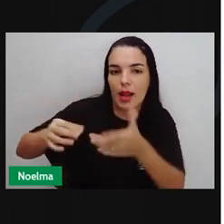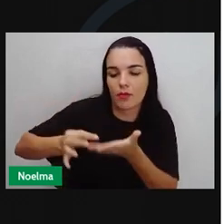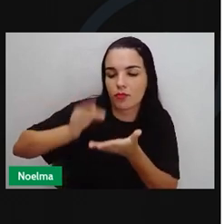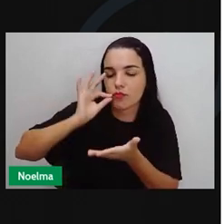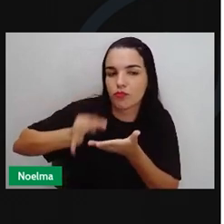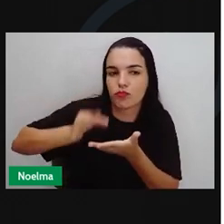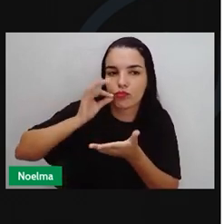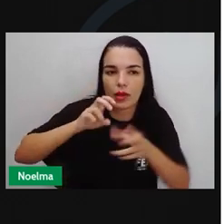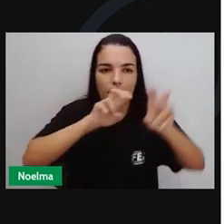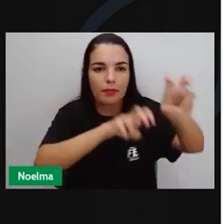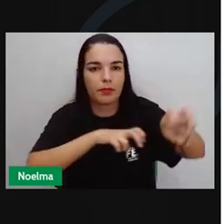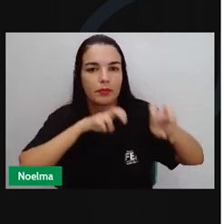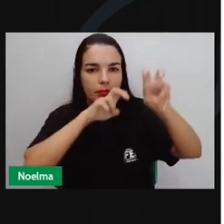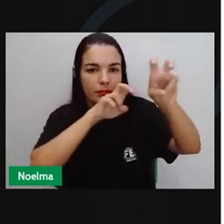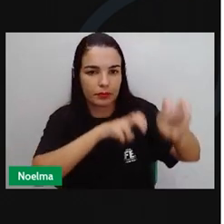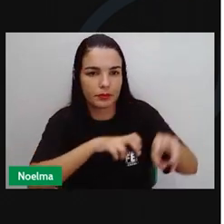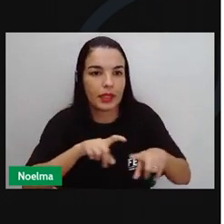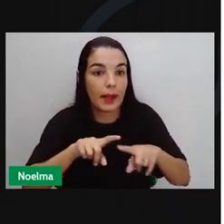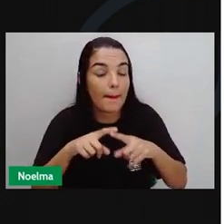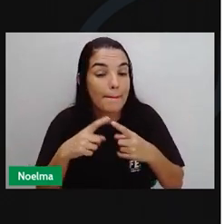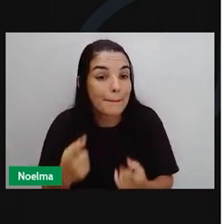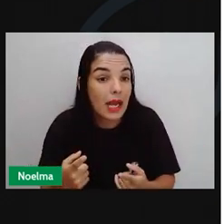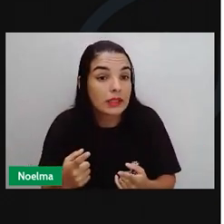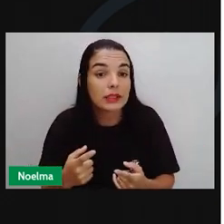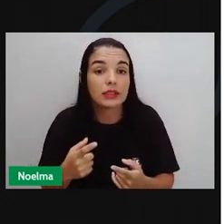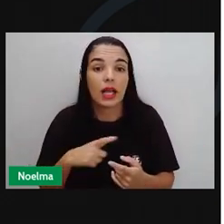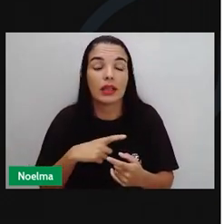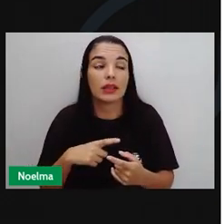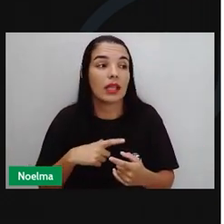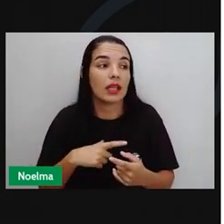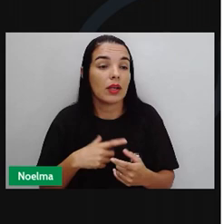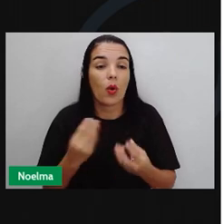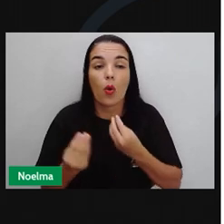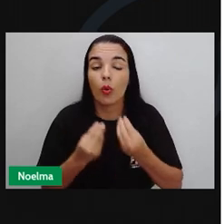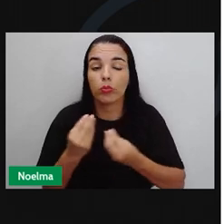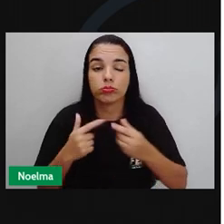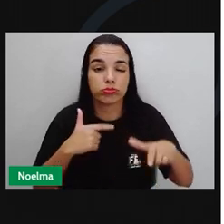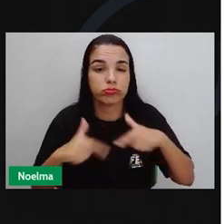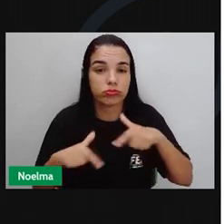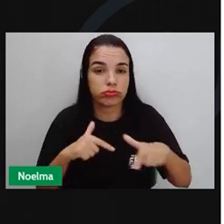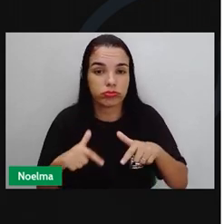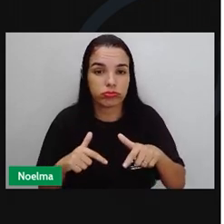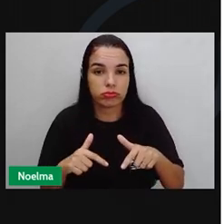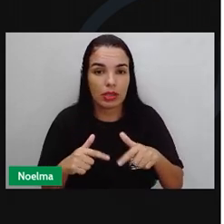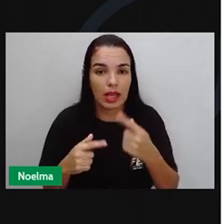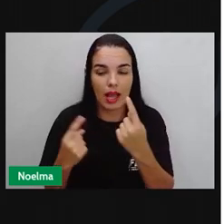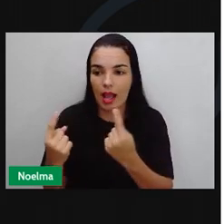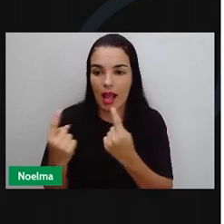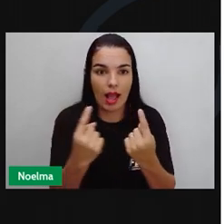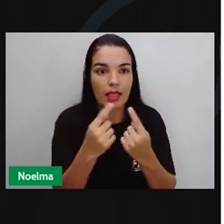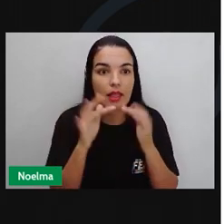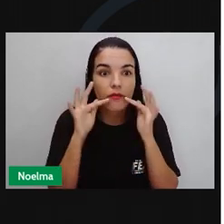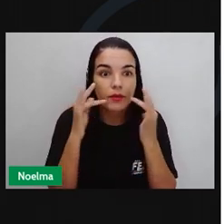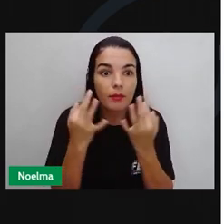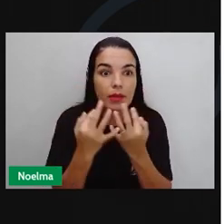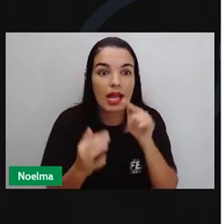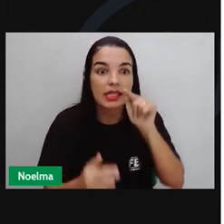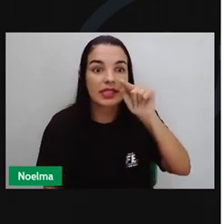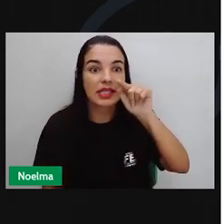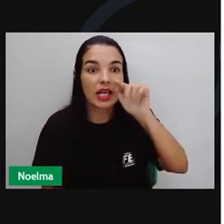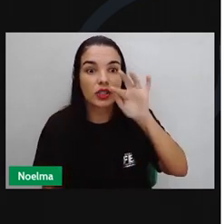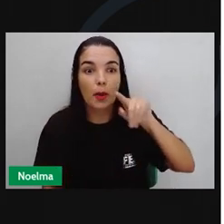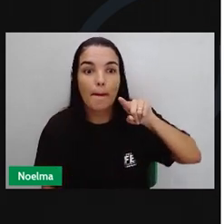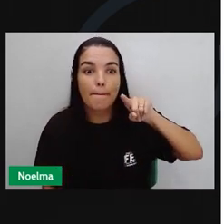desiludem com as péssimas condições de trabalho Cada família tem que cuidar de 7 mil pés de café e é